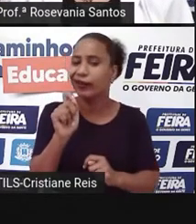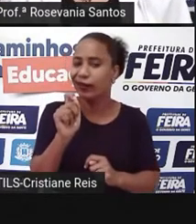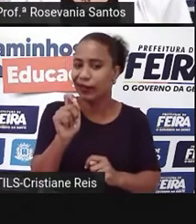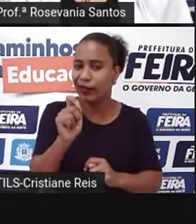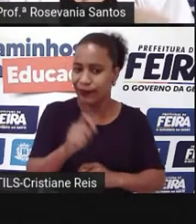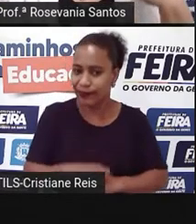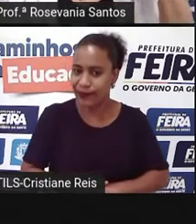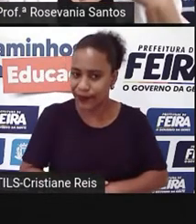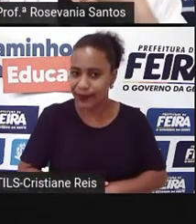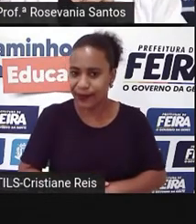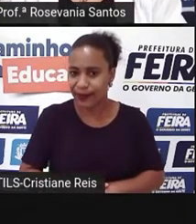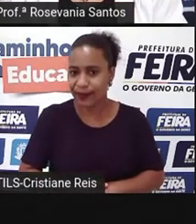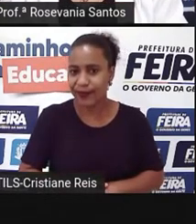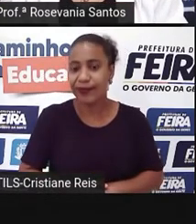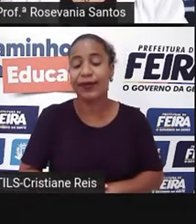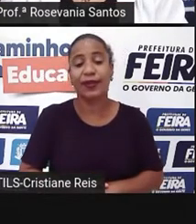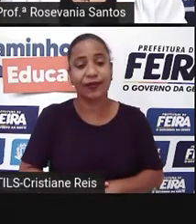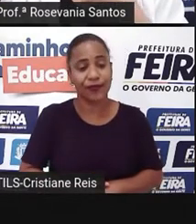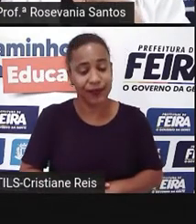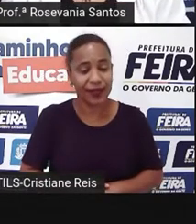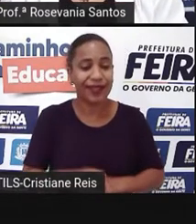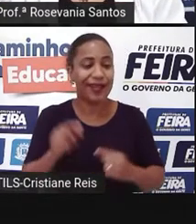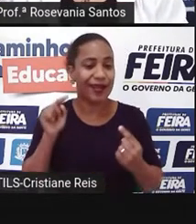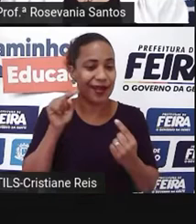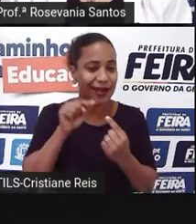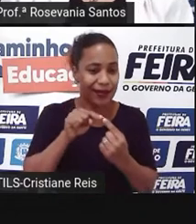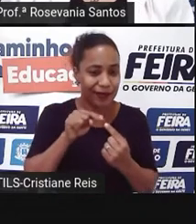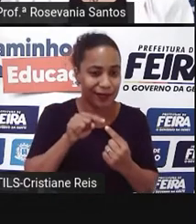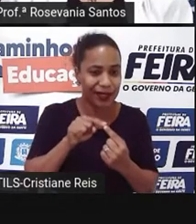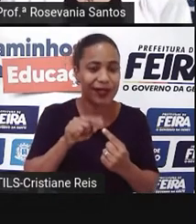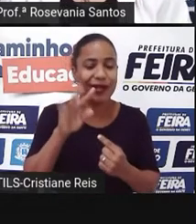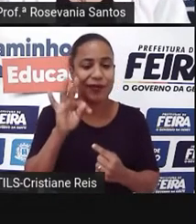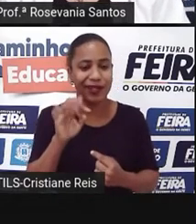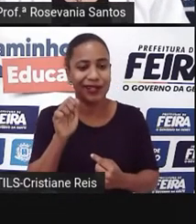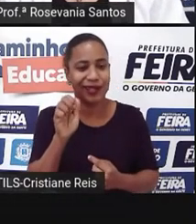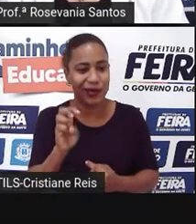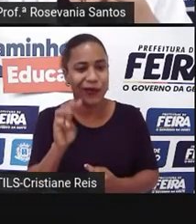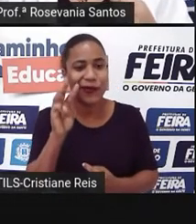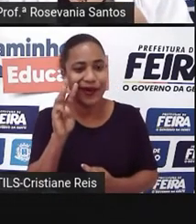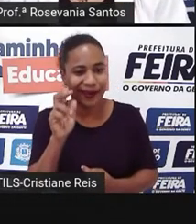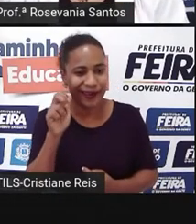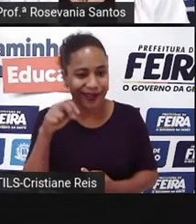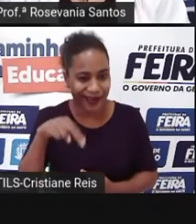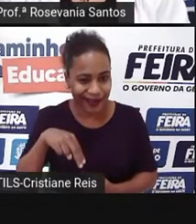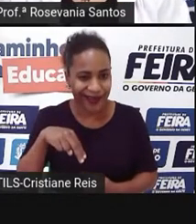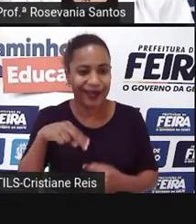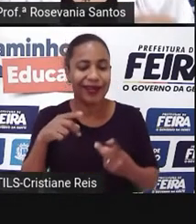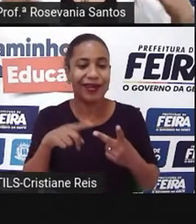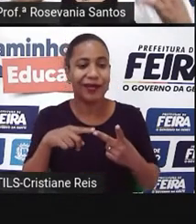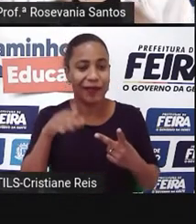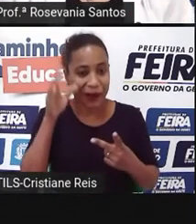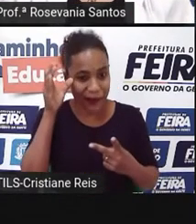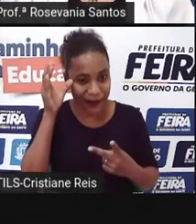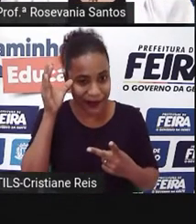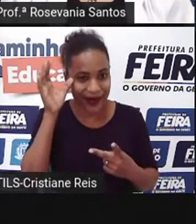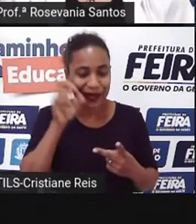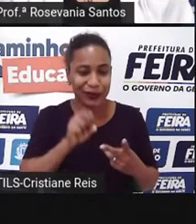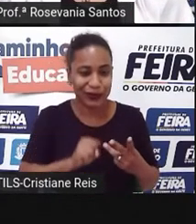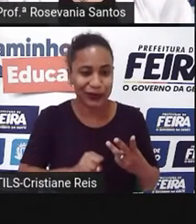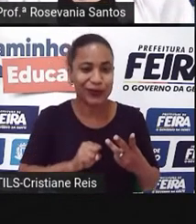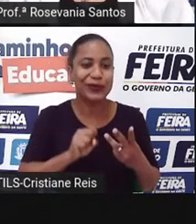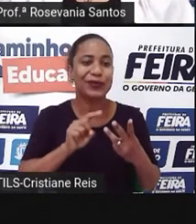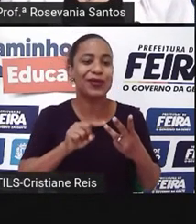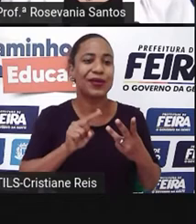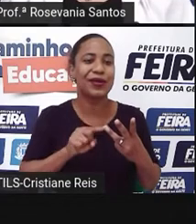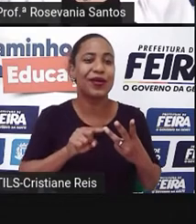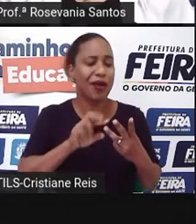realidade é representada por Taiwan, pela Coreia, né? Coreia do Sul, Hong Kong,